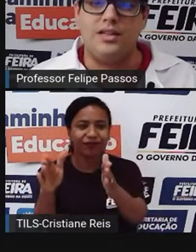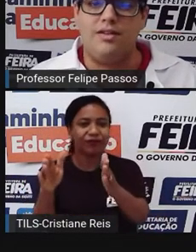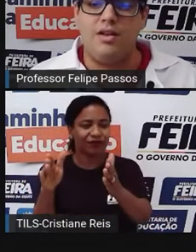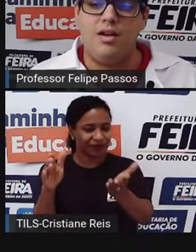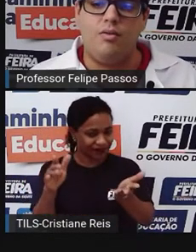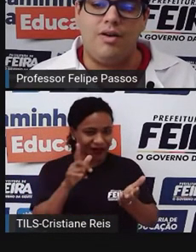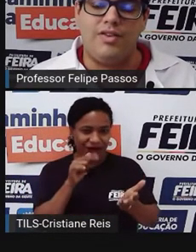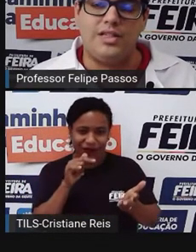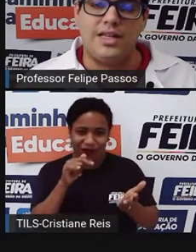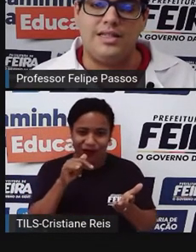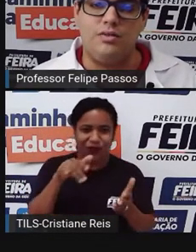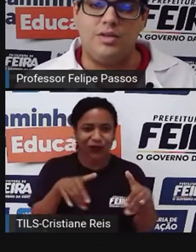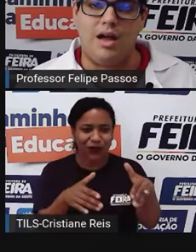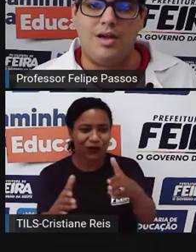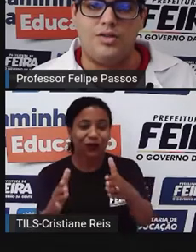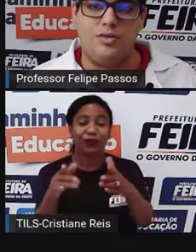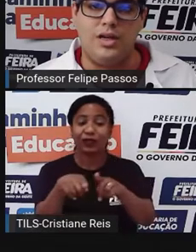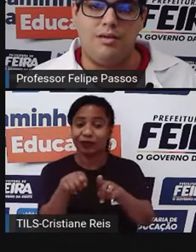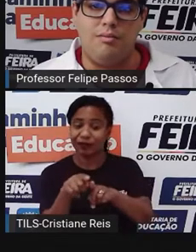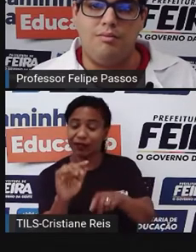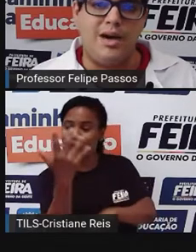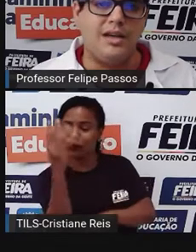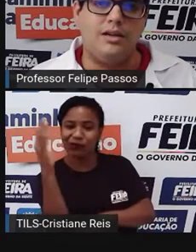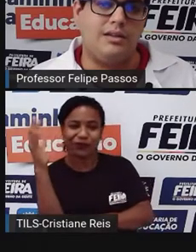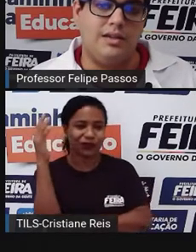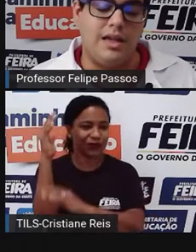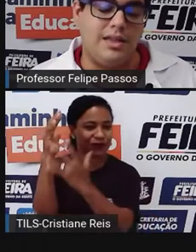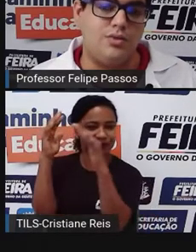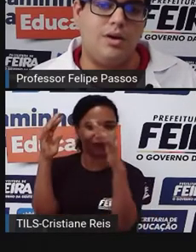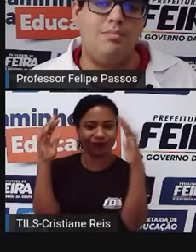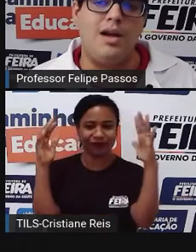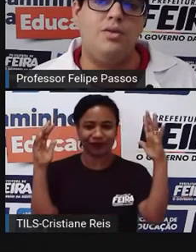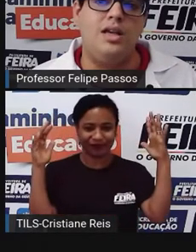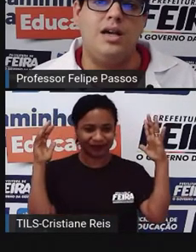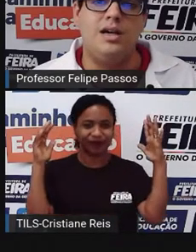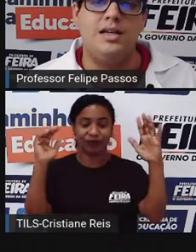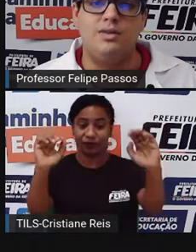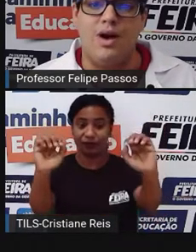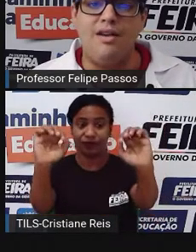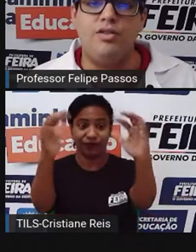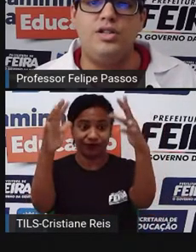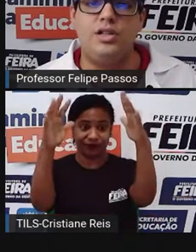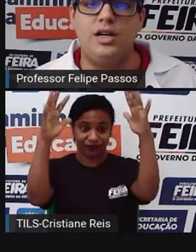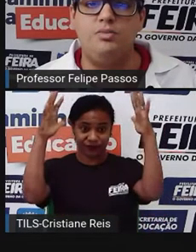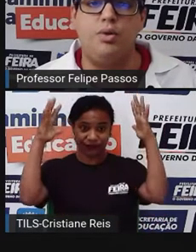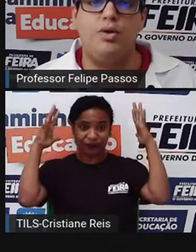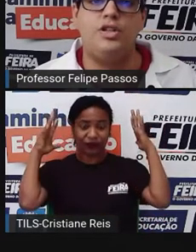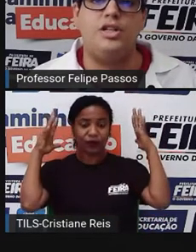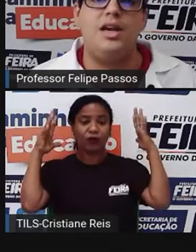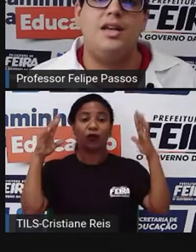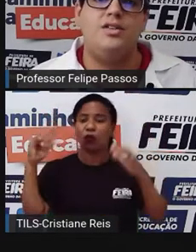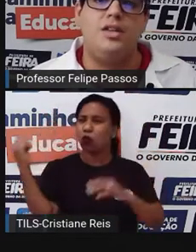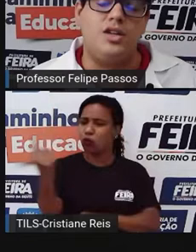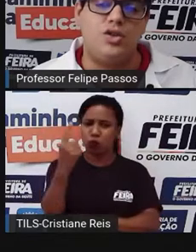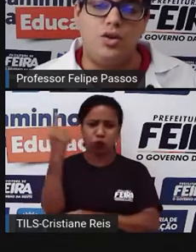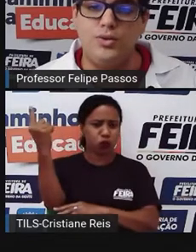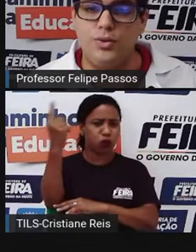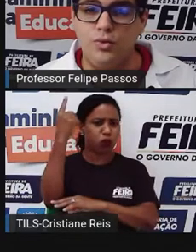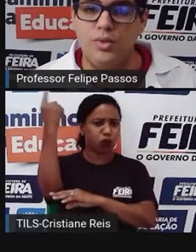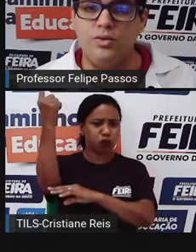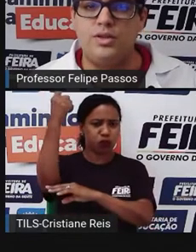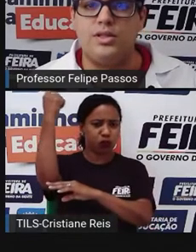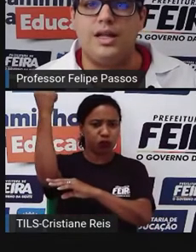Então, você tem uma vegetação na Amazônia, que na sua maioria são árvores de grande porte, em